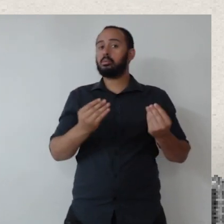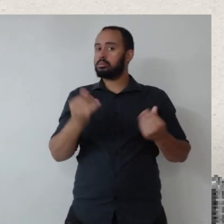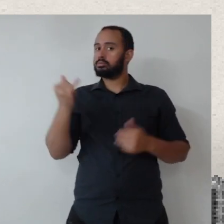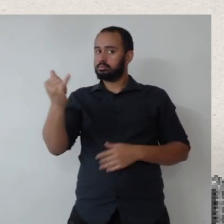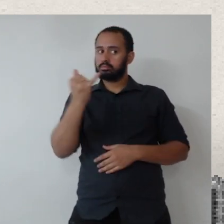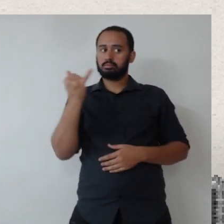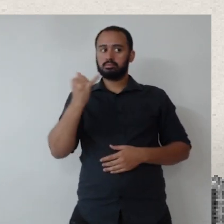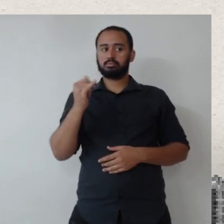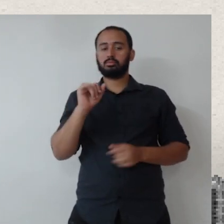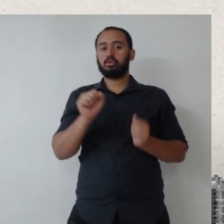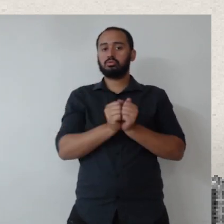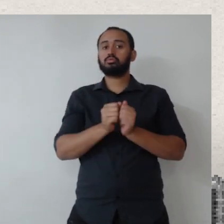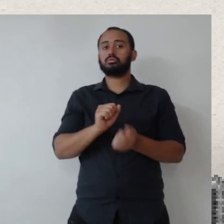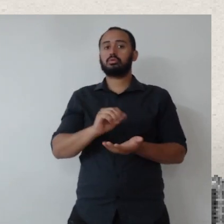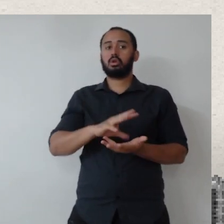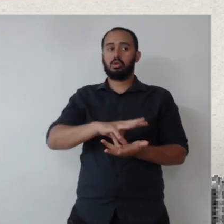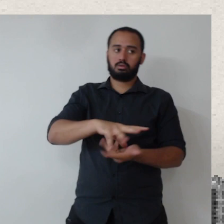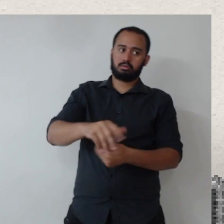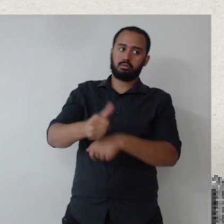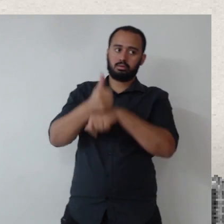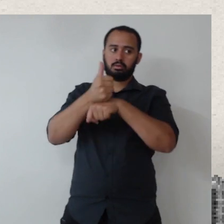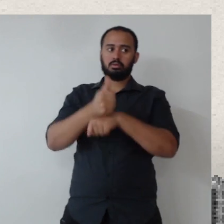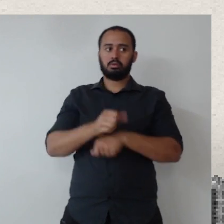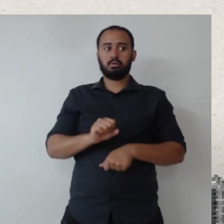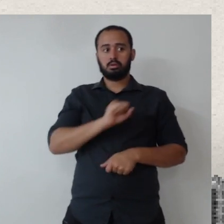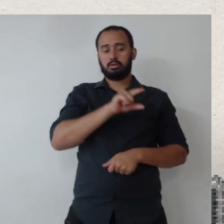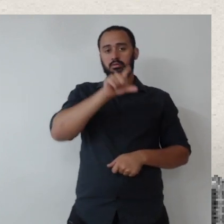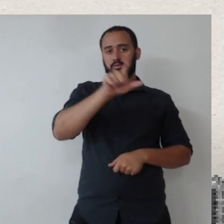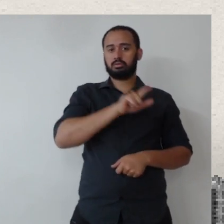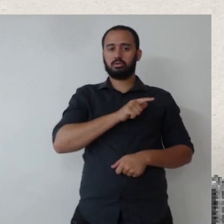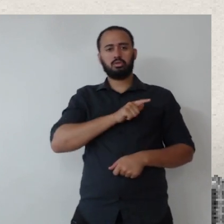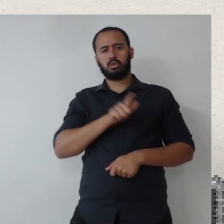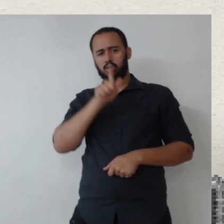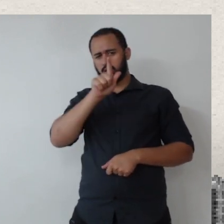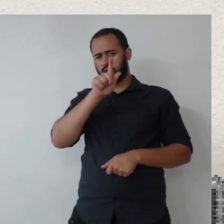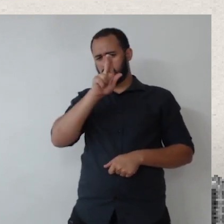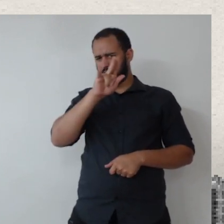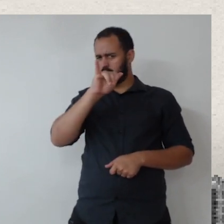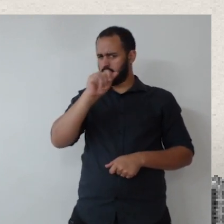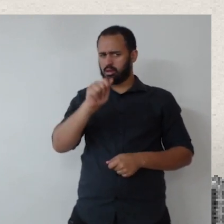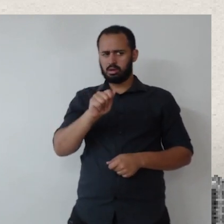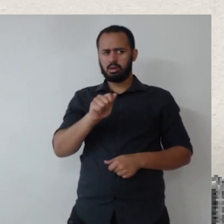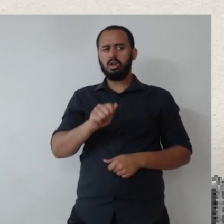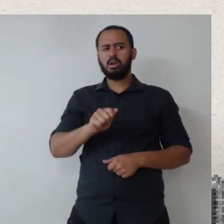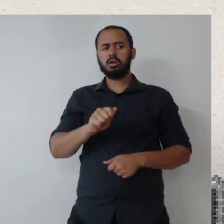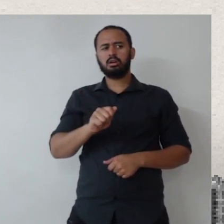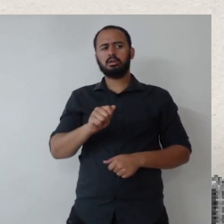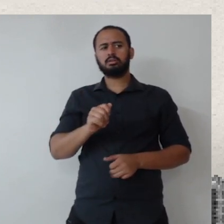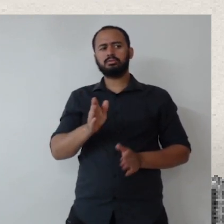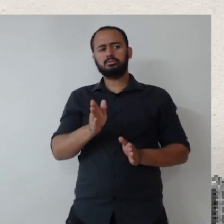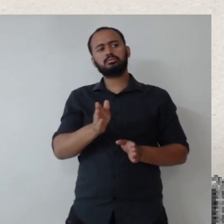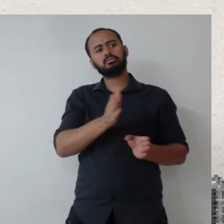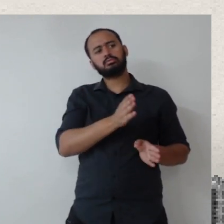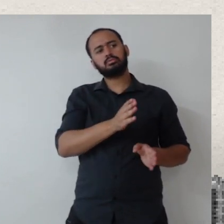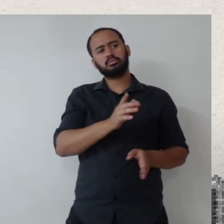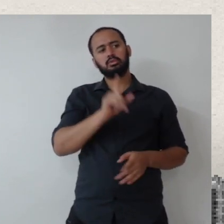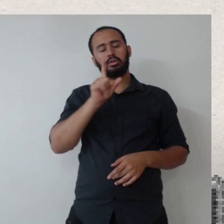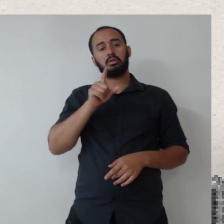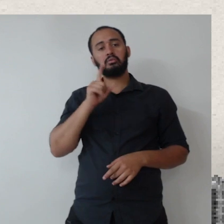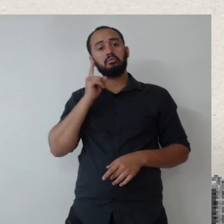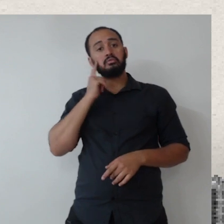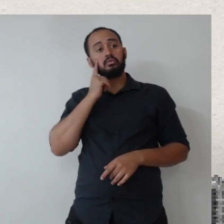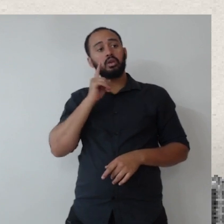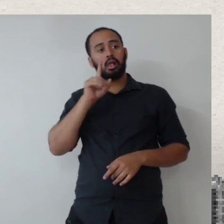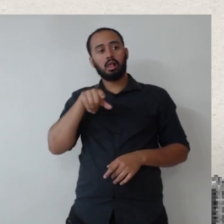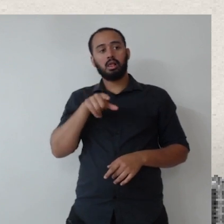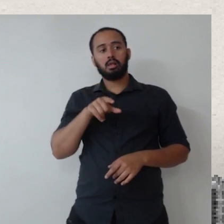importante, né, do critério de tentabilidade. Mas, assim, se você não tiver no guia, ainda tem isso também. muito importante a gente trabalhar também com a perspectiva da